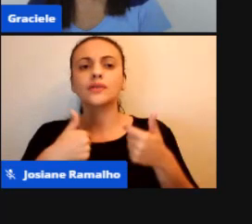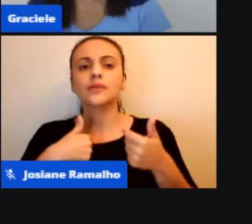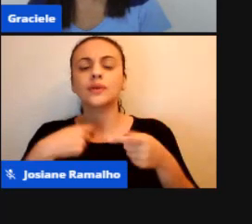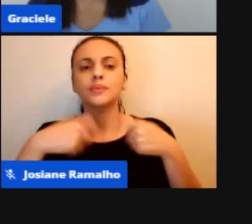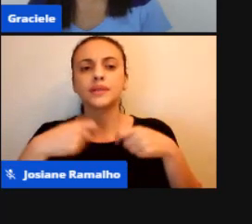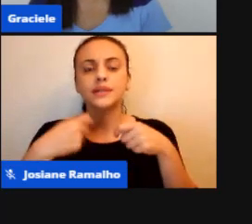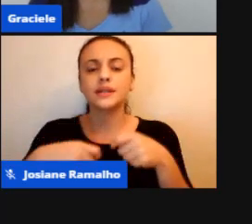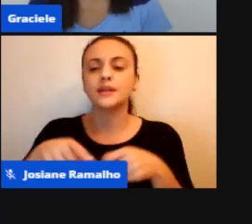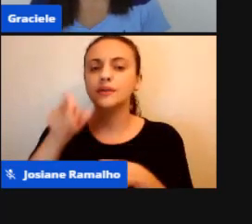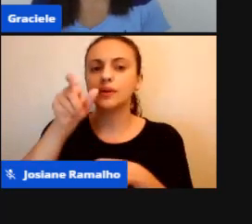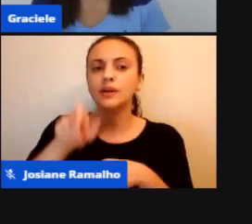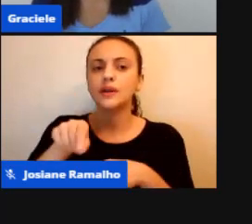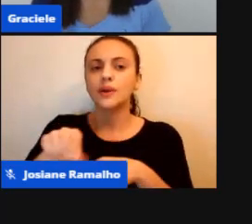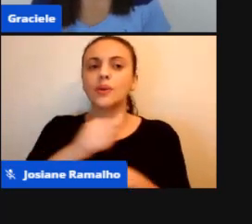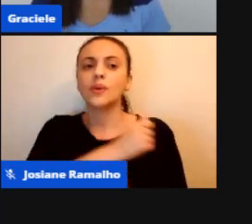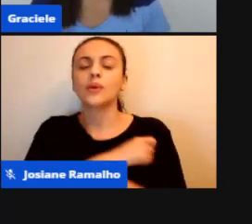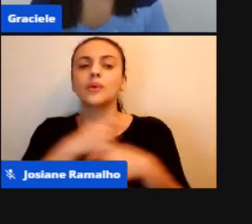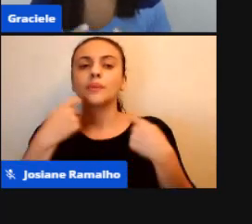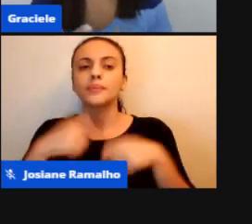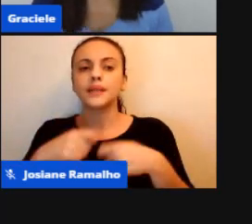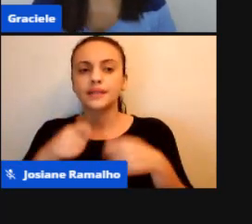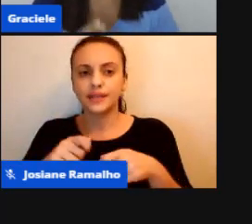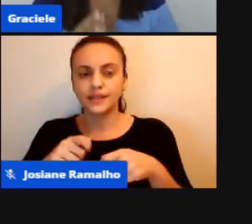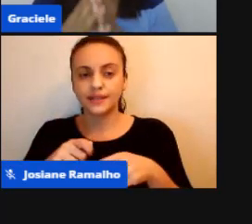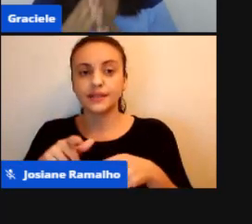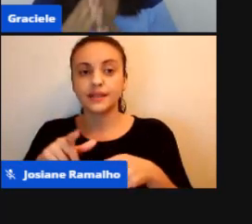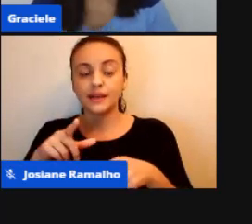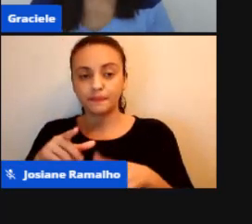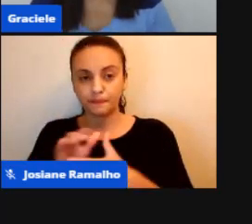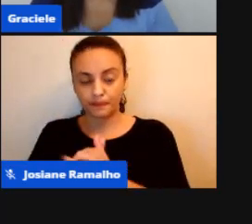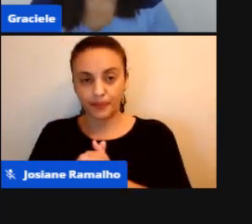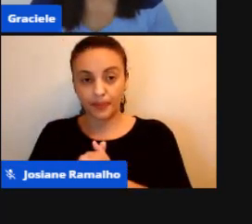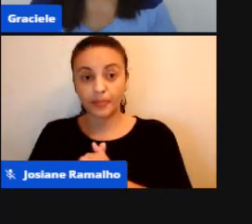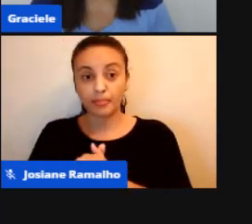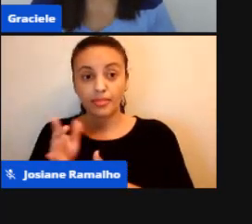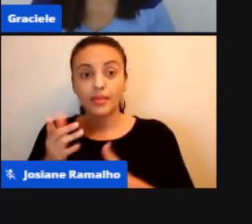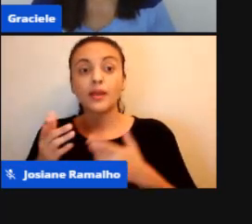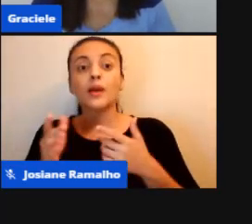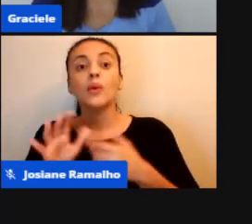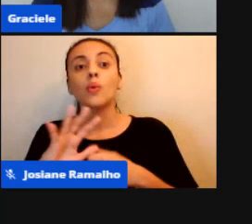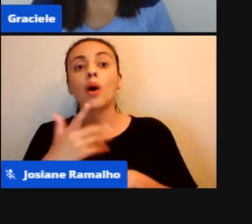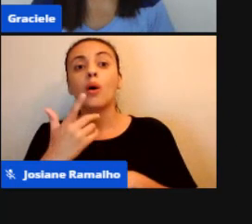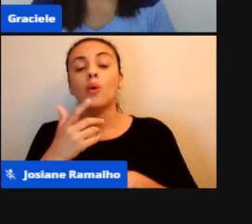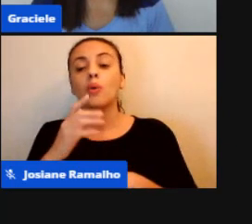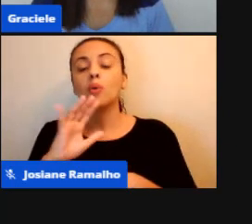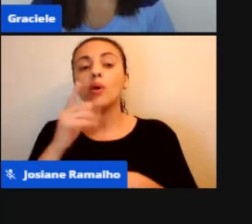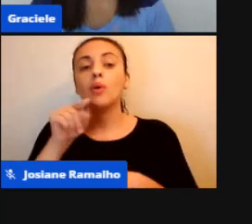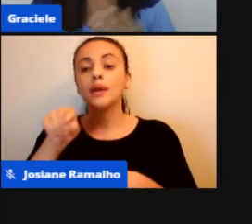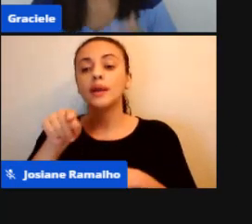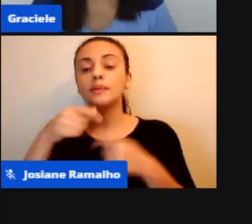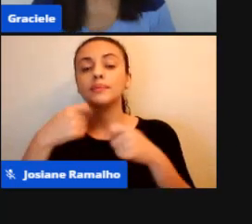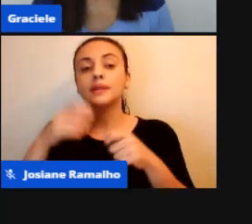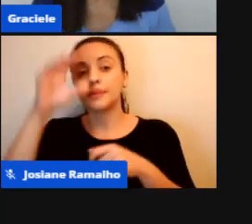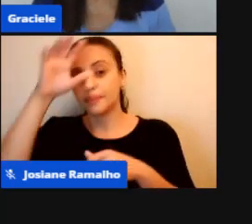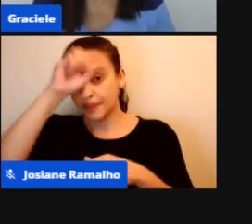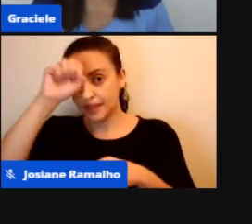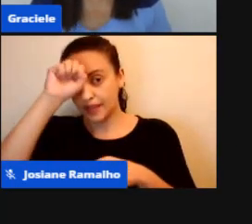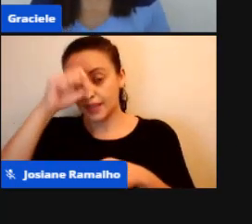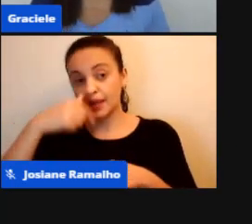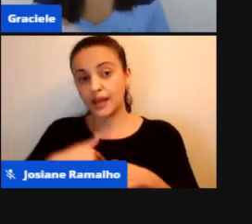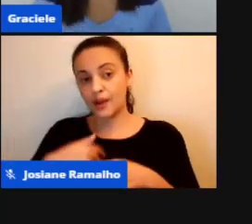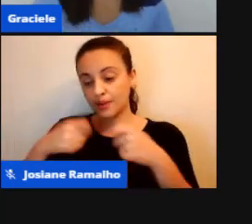precisa segmentar? Qual é a habilidade que ele precisa aprender e que eu preciso